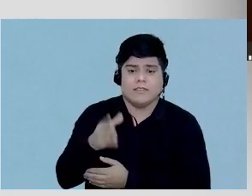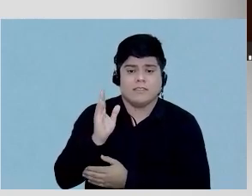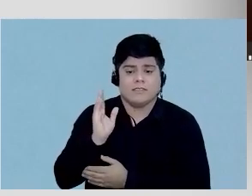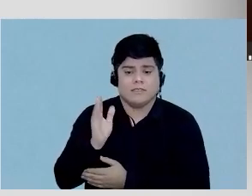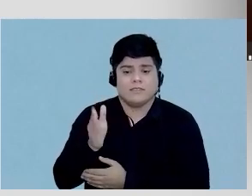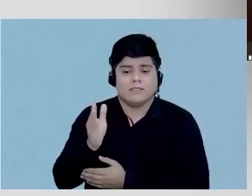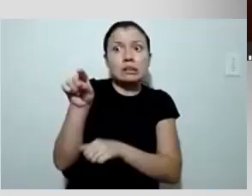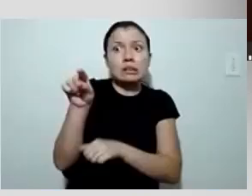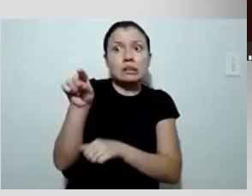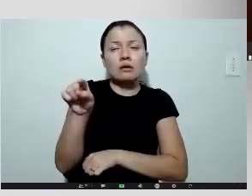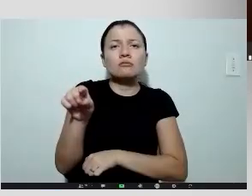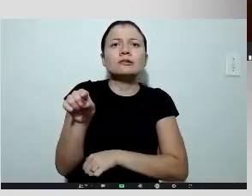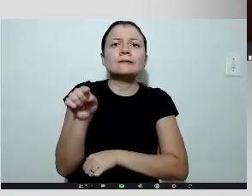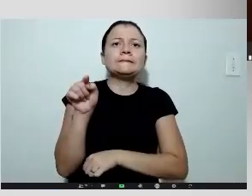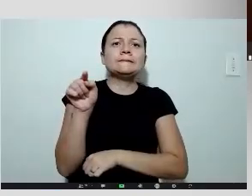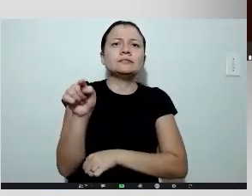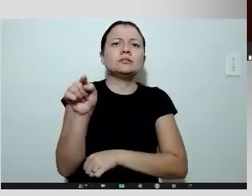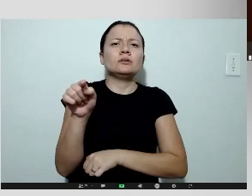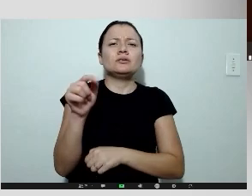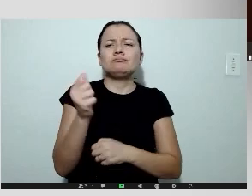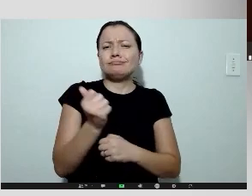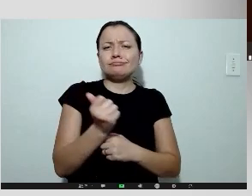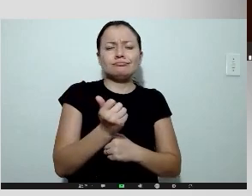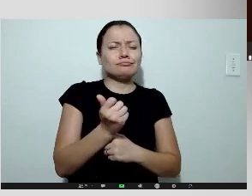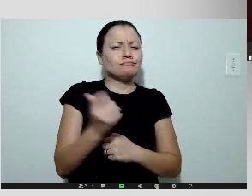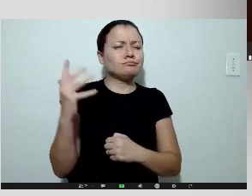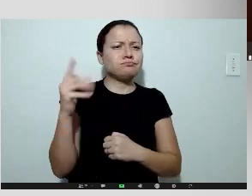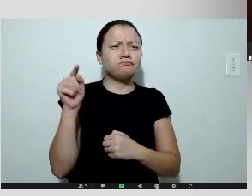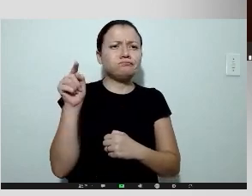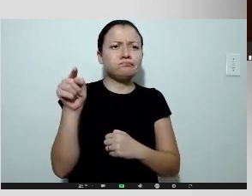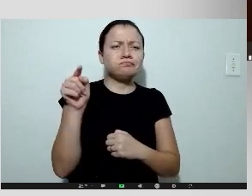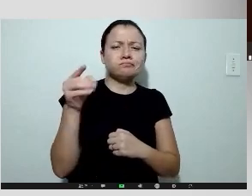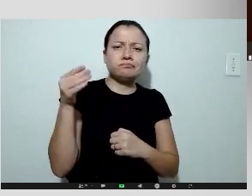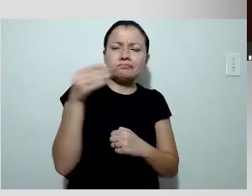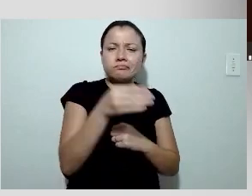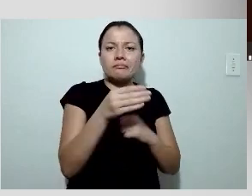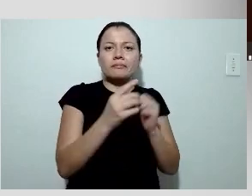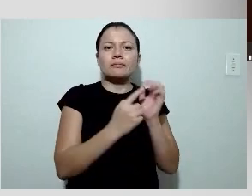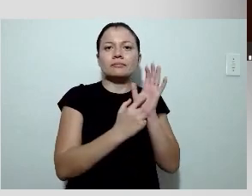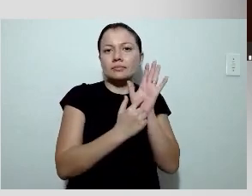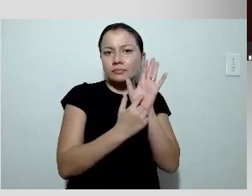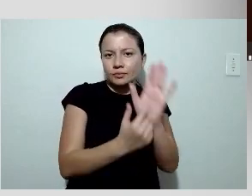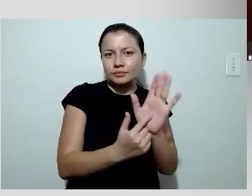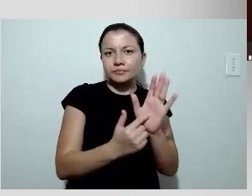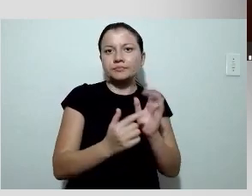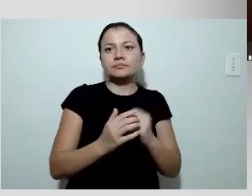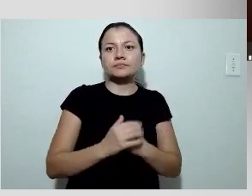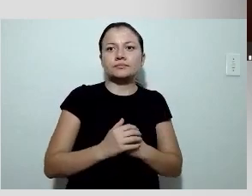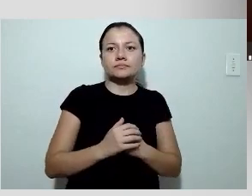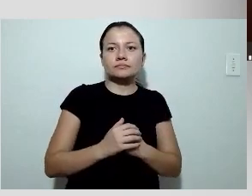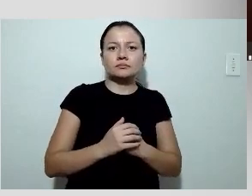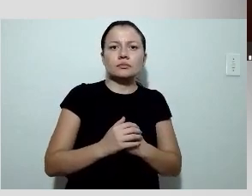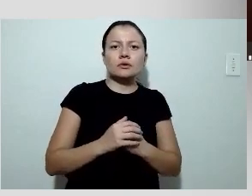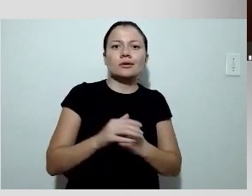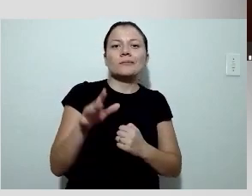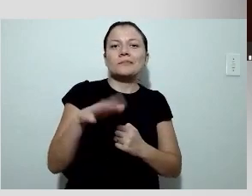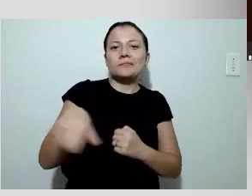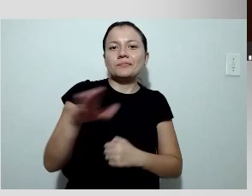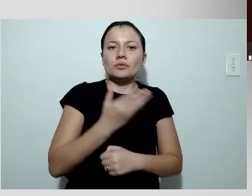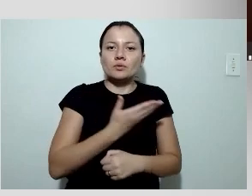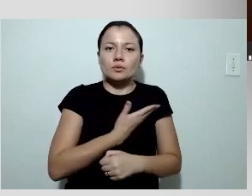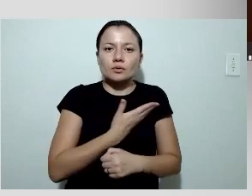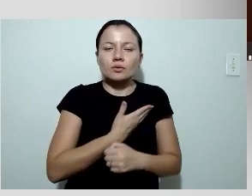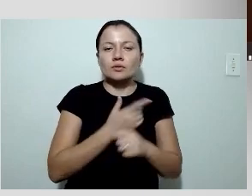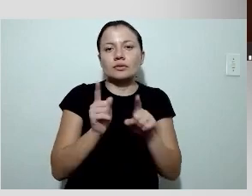inúmeras vezes que ele vai lá no setor para mostrar para mostrar para os colegas para